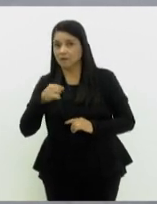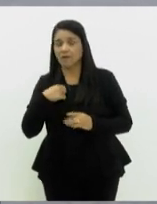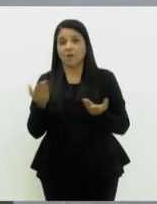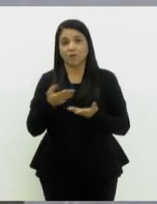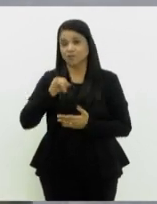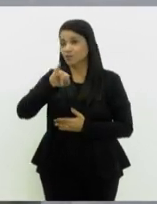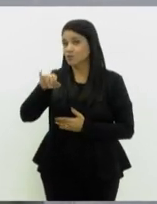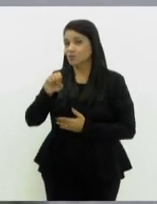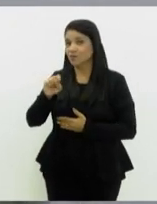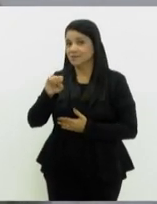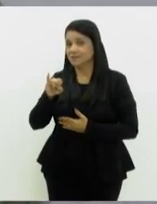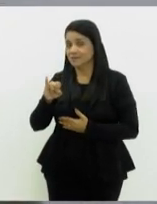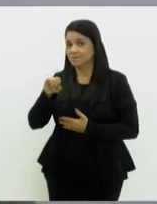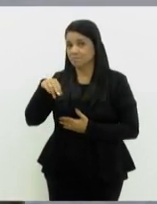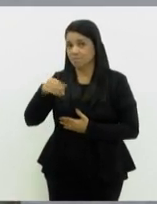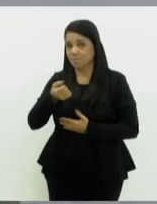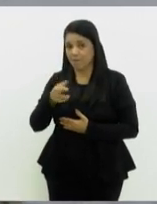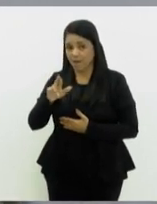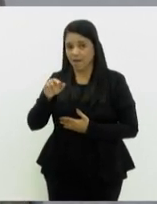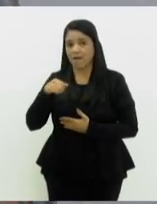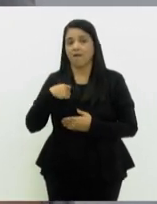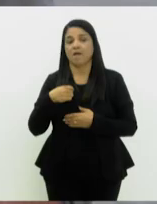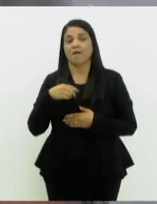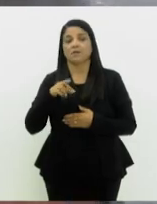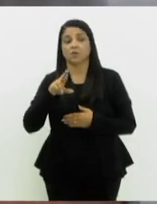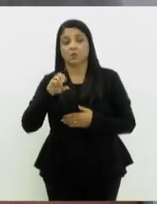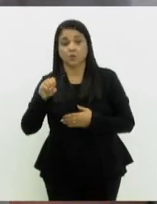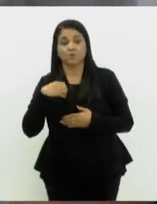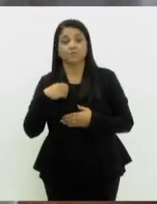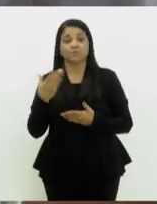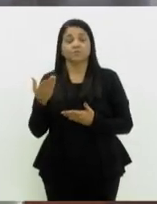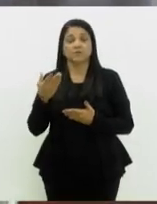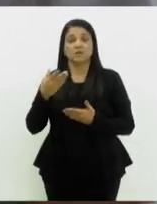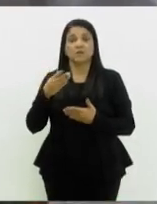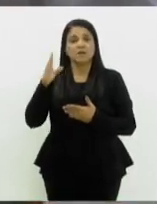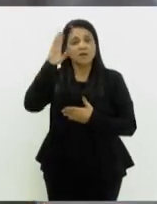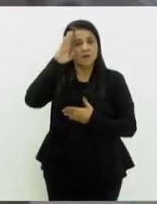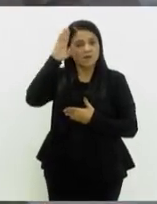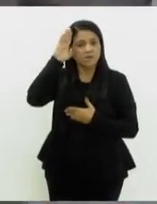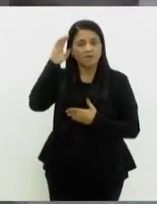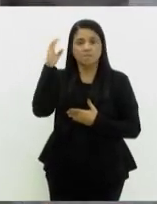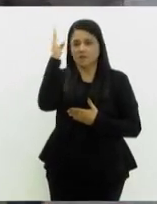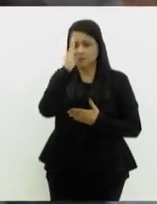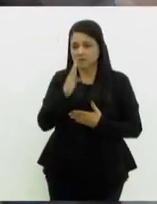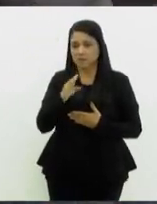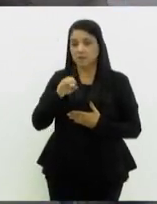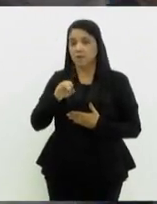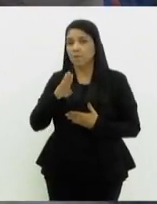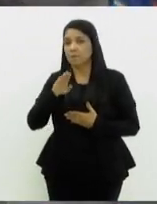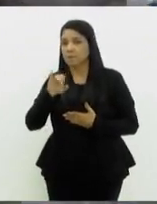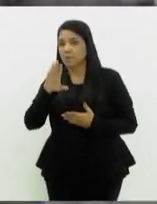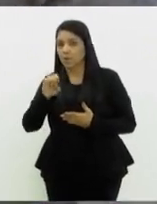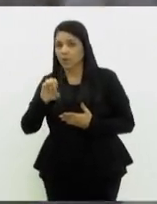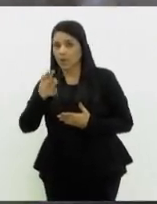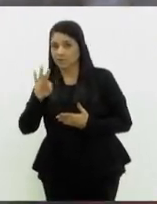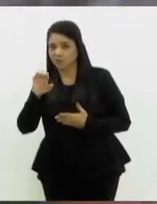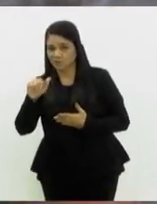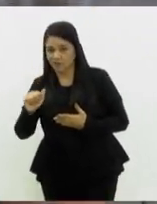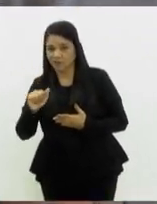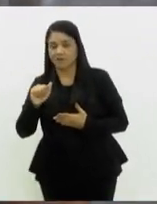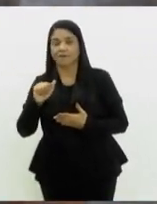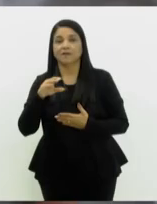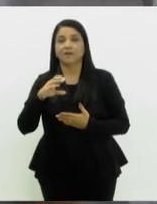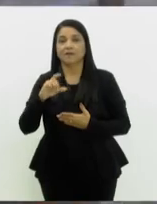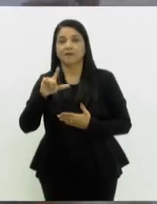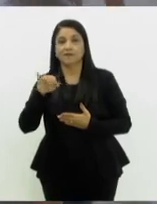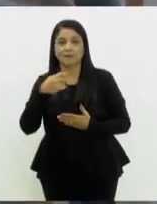presidente da ABBC, Academia Brasileira de Bioética Clínica, para conversar com a gente sobre a realização desse evento. Seu Josimário, como